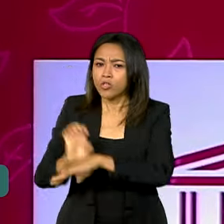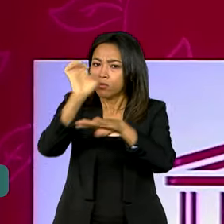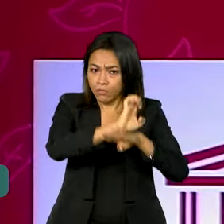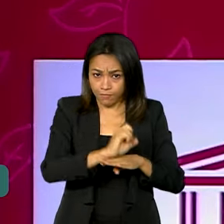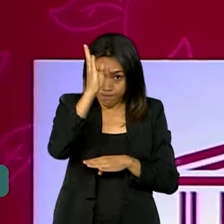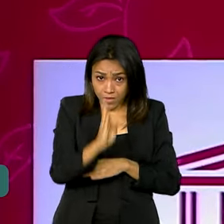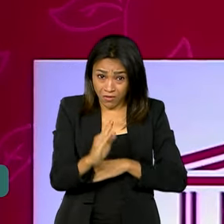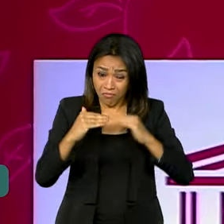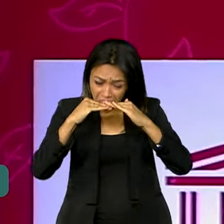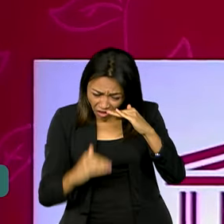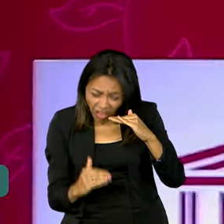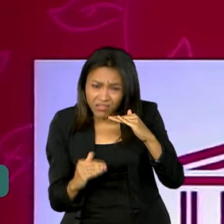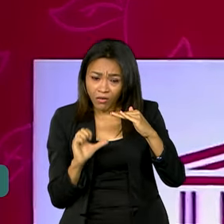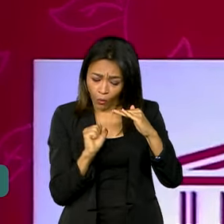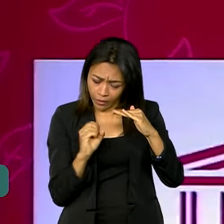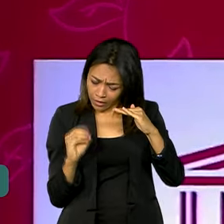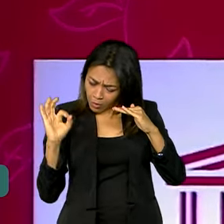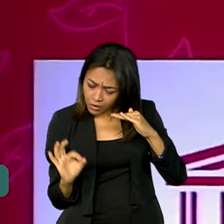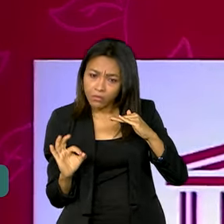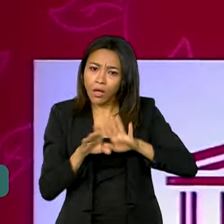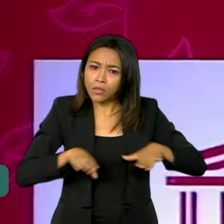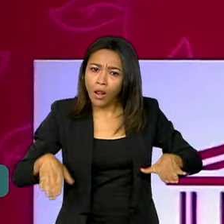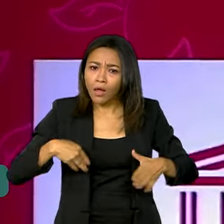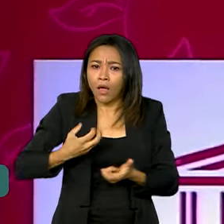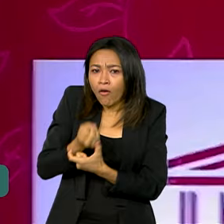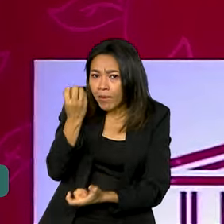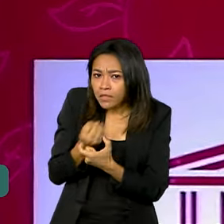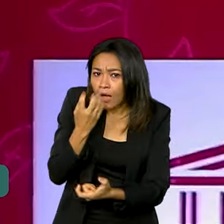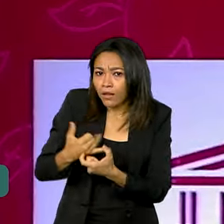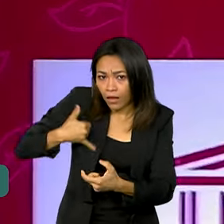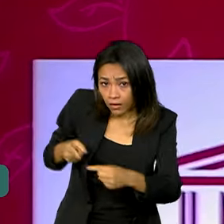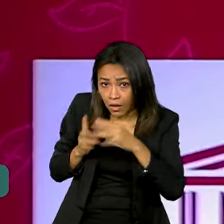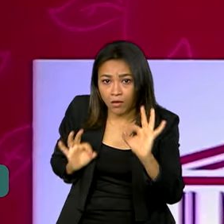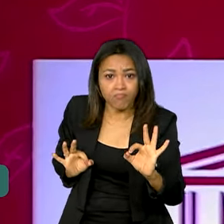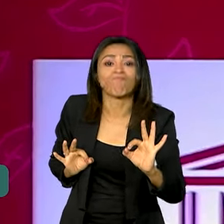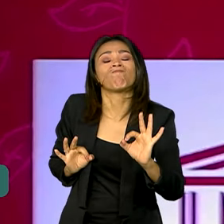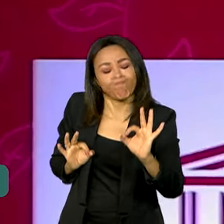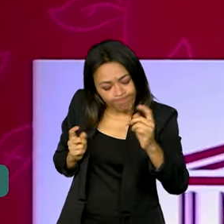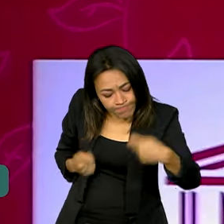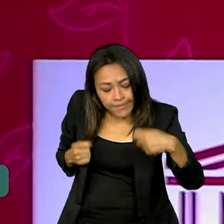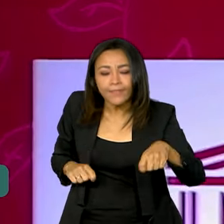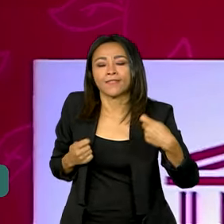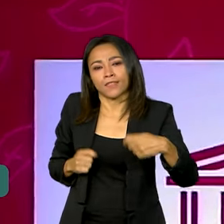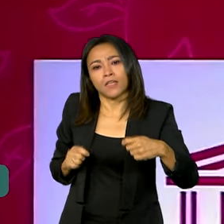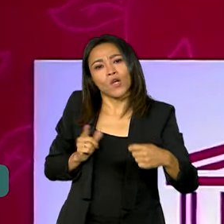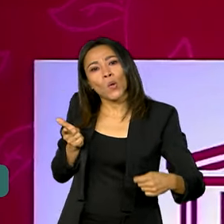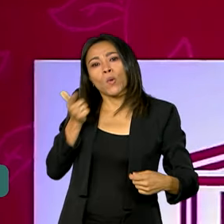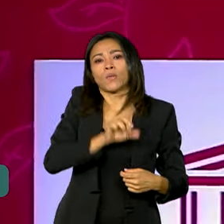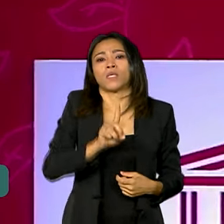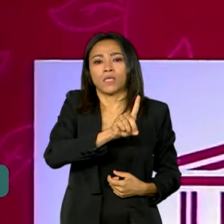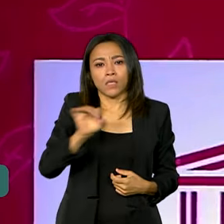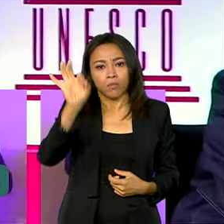do que 80% das suas crianças alfabetizadas na idade certa querendo chegar a 100%